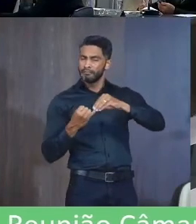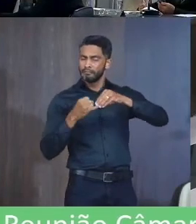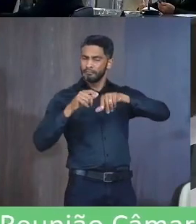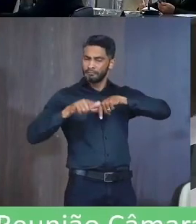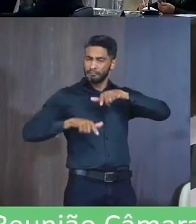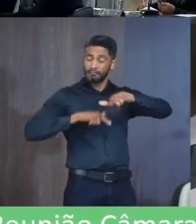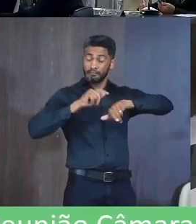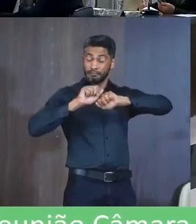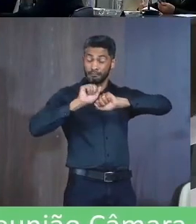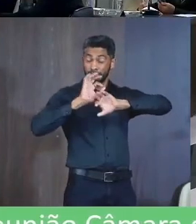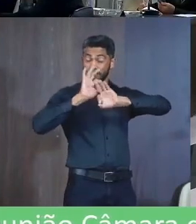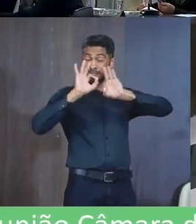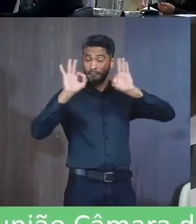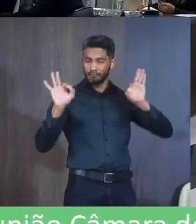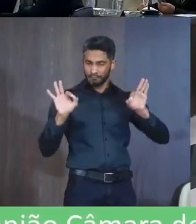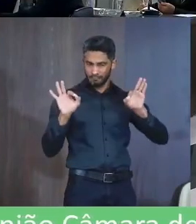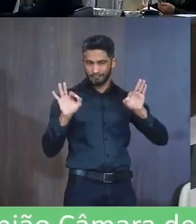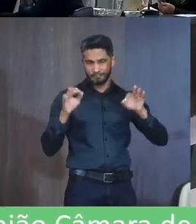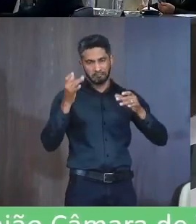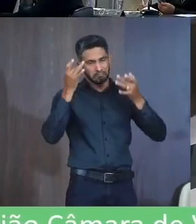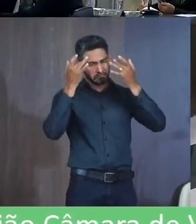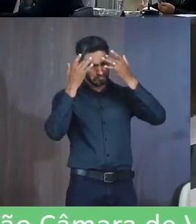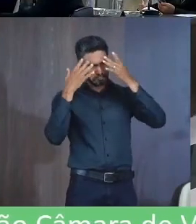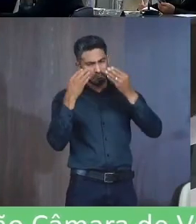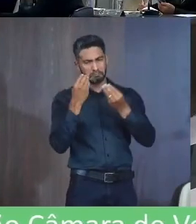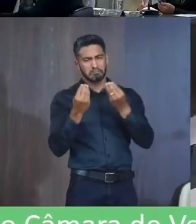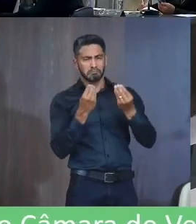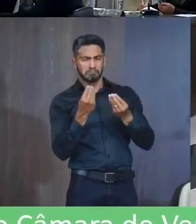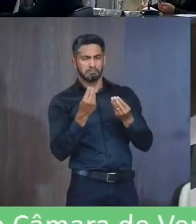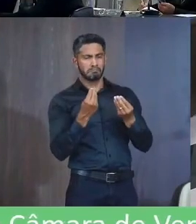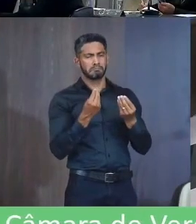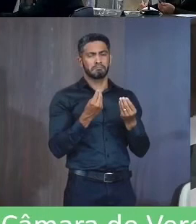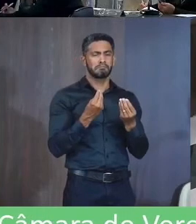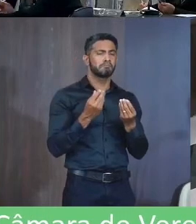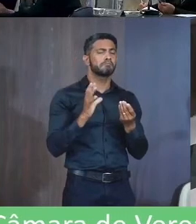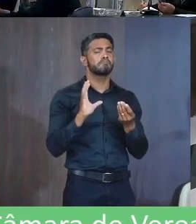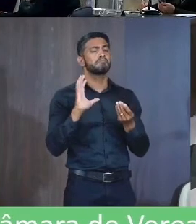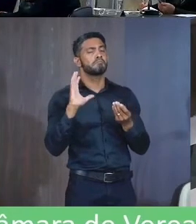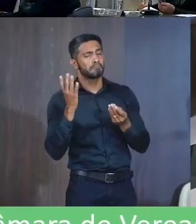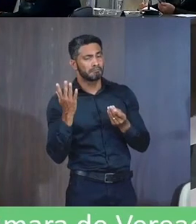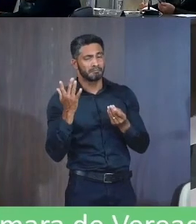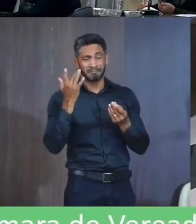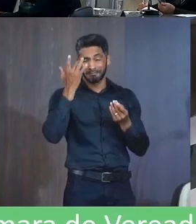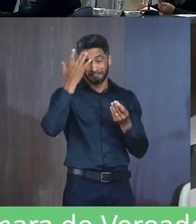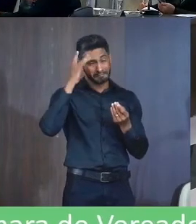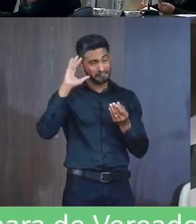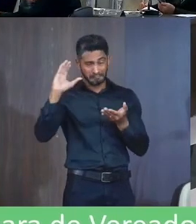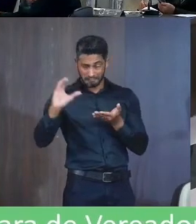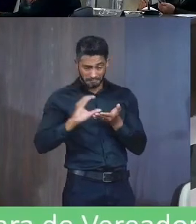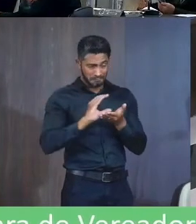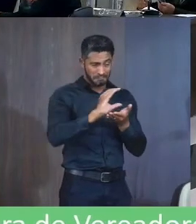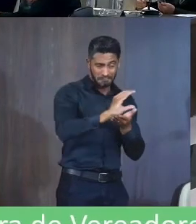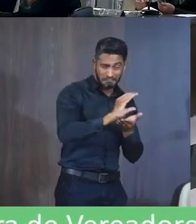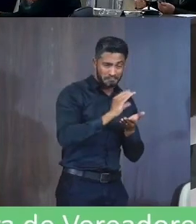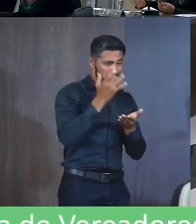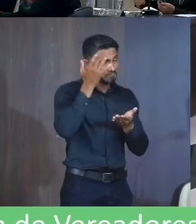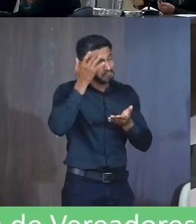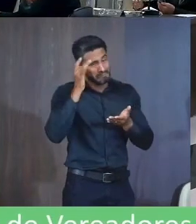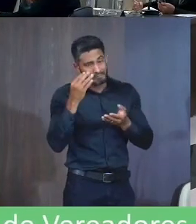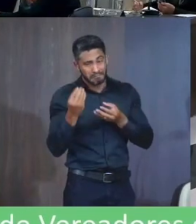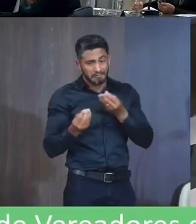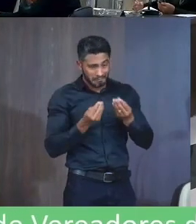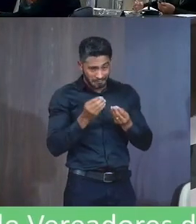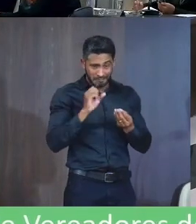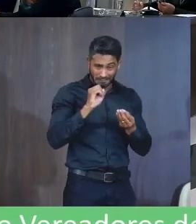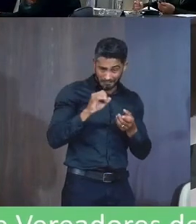trabalho Brilhante Não sei como Que está a situação Não sei como Que estão os repasses Que foram feitos Se alguém